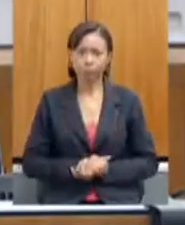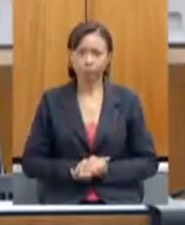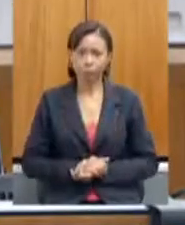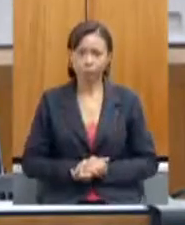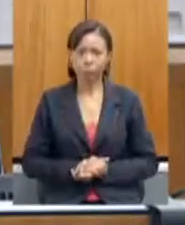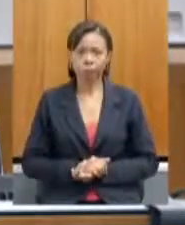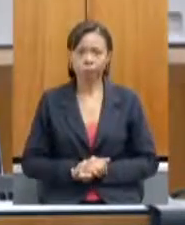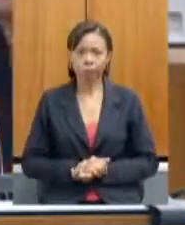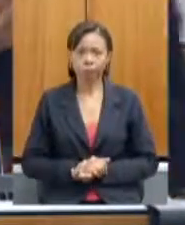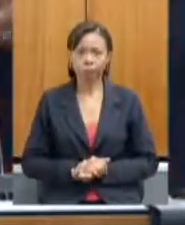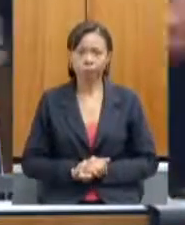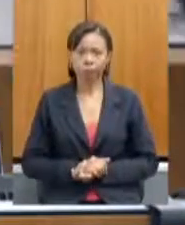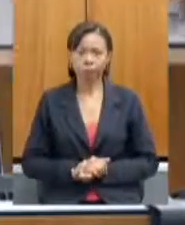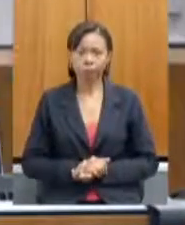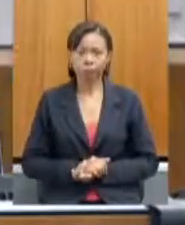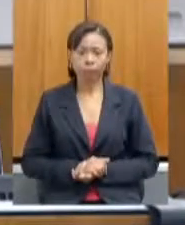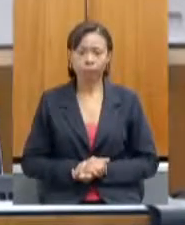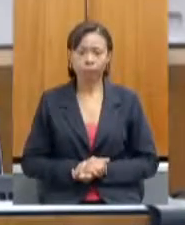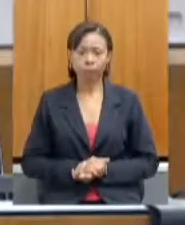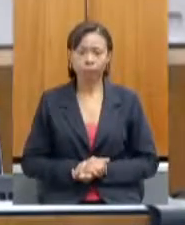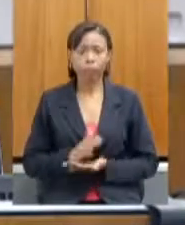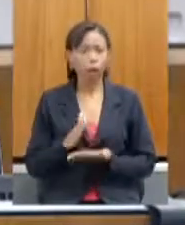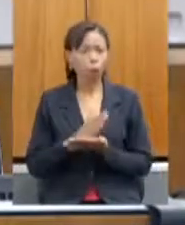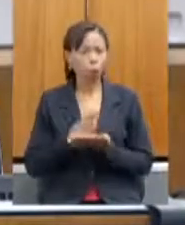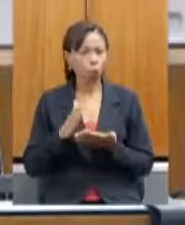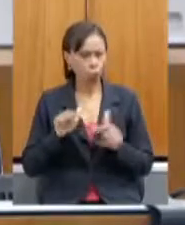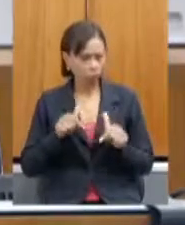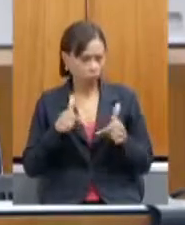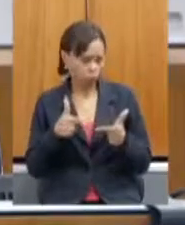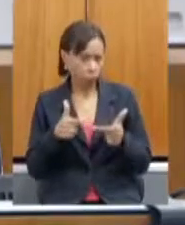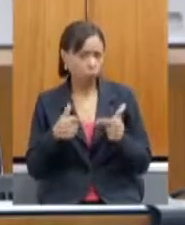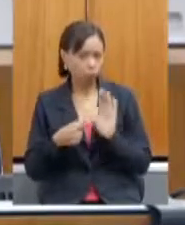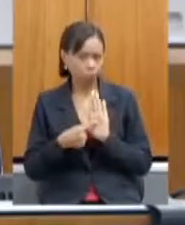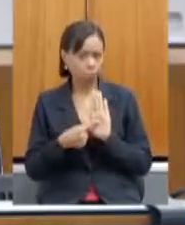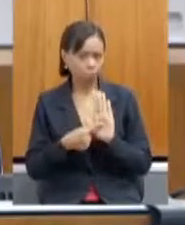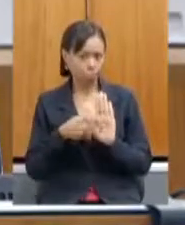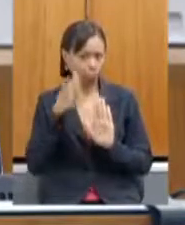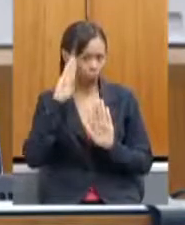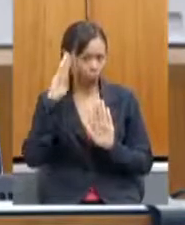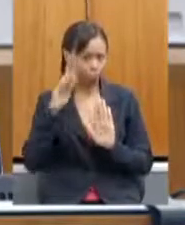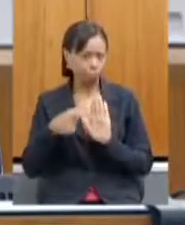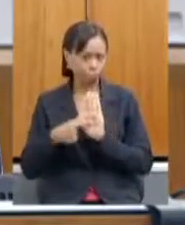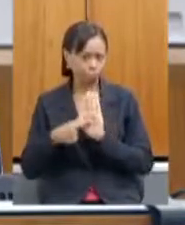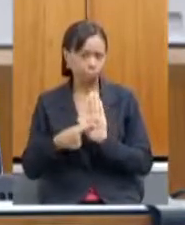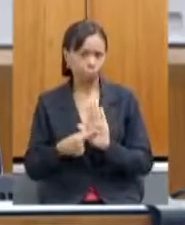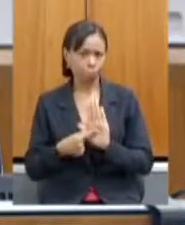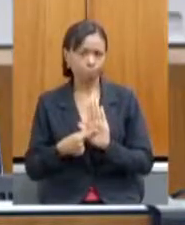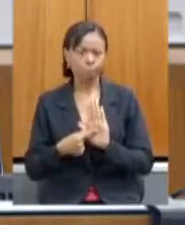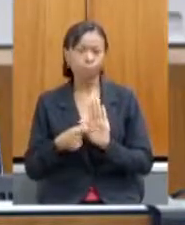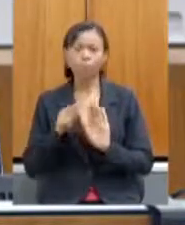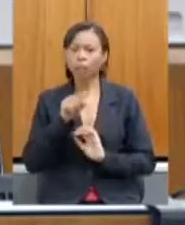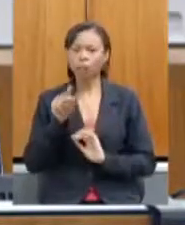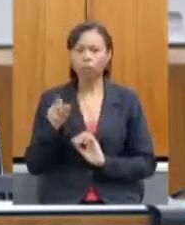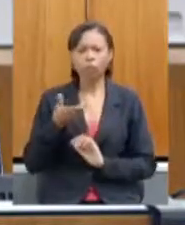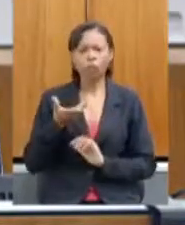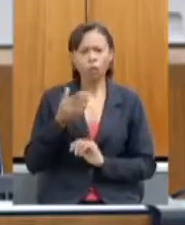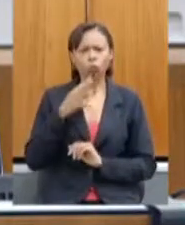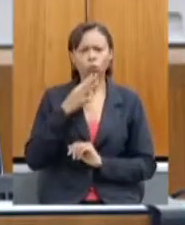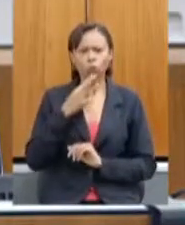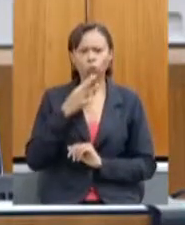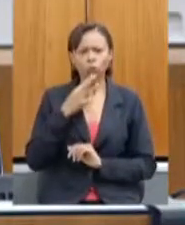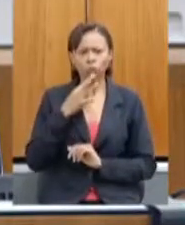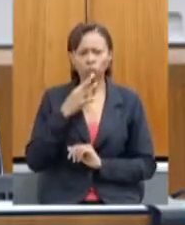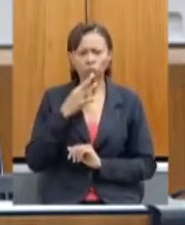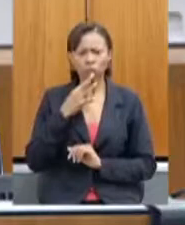Então, vou destacar aqui algumas ações. eu acho que é do conhecimento dessa casa que